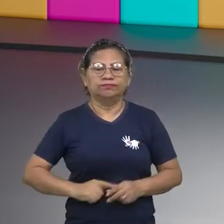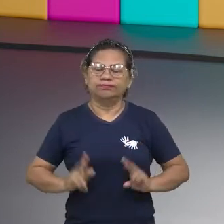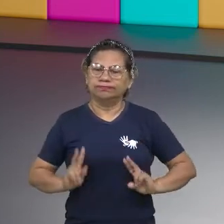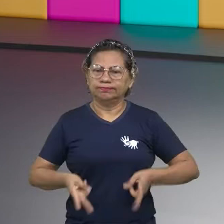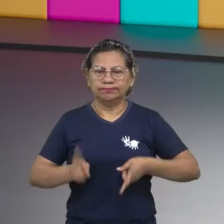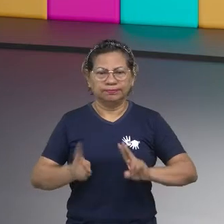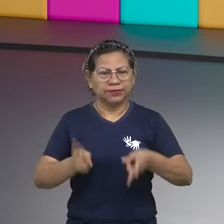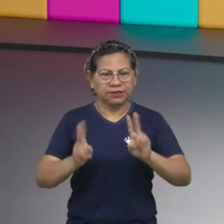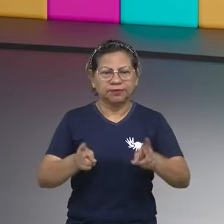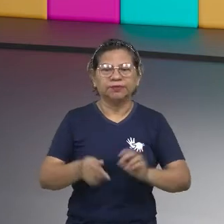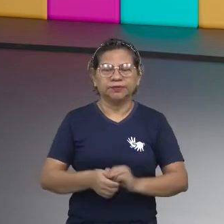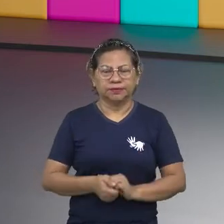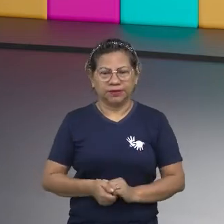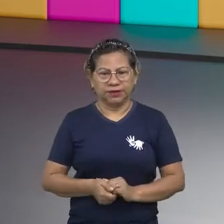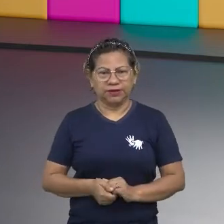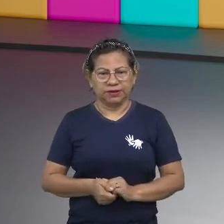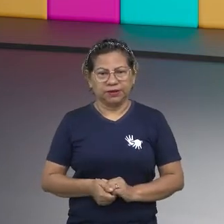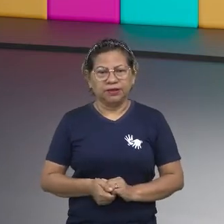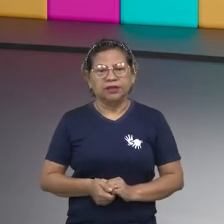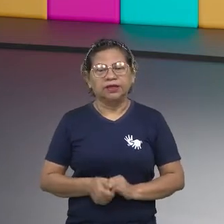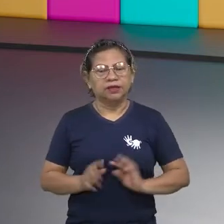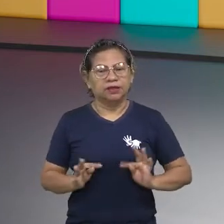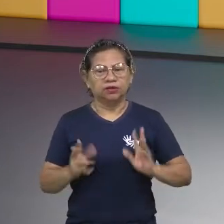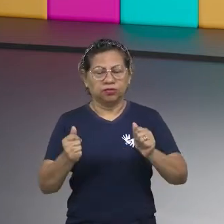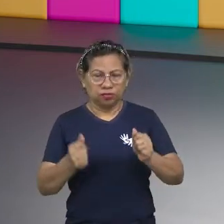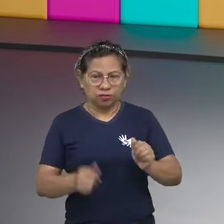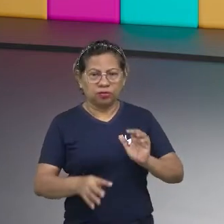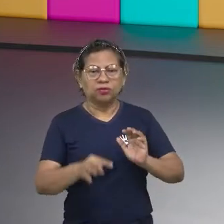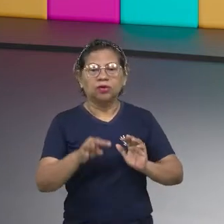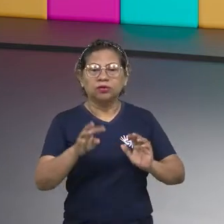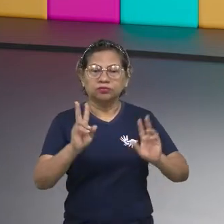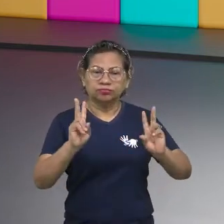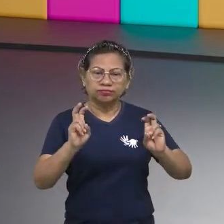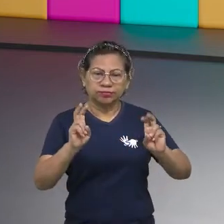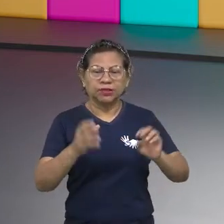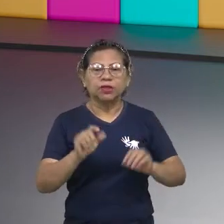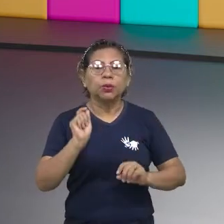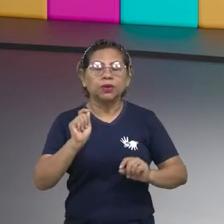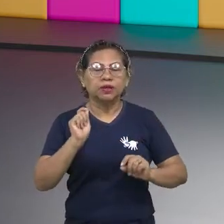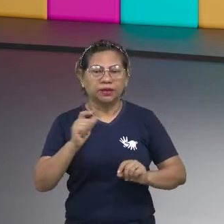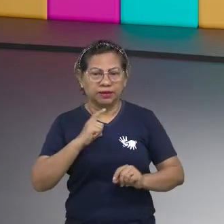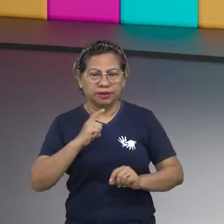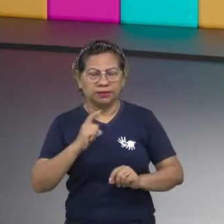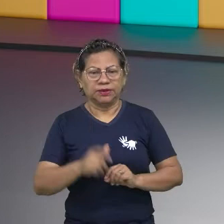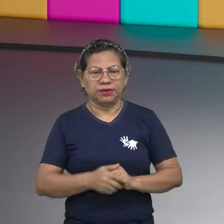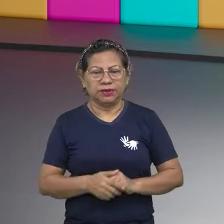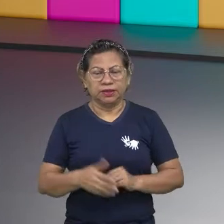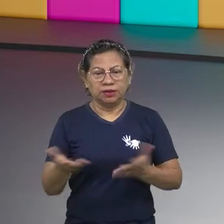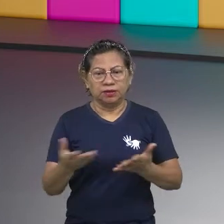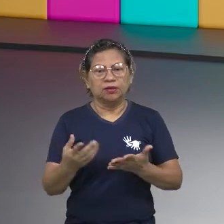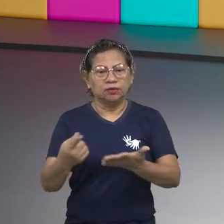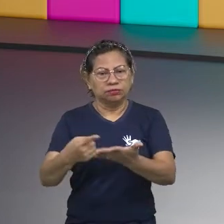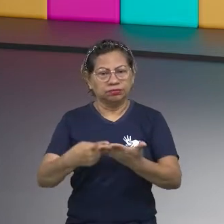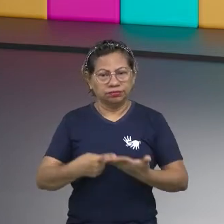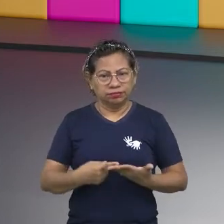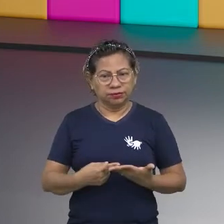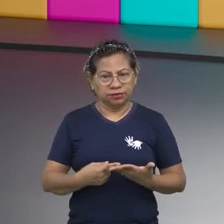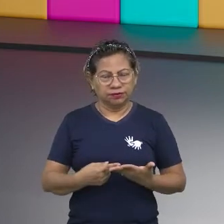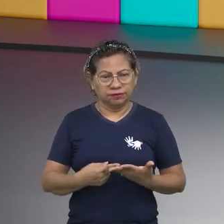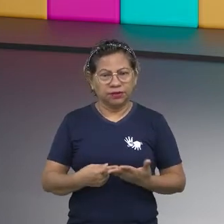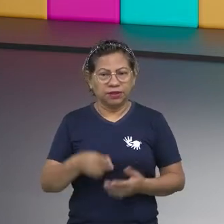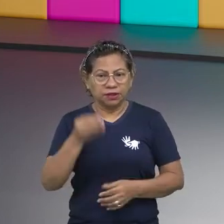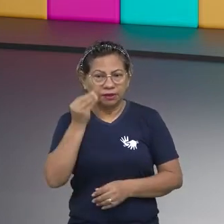traz todo esse nosso contexto. E aí, vamos ver o que nós temos mais. Convido vocês agora, tá? A